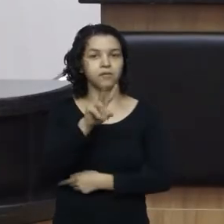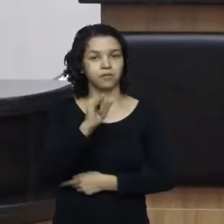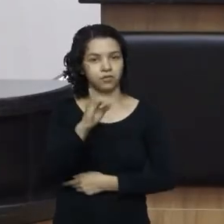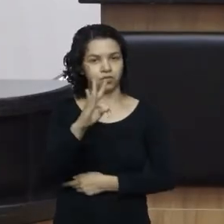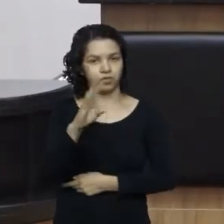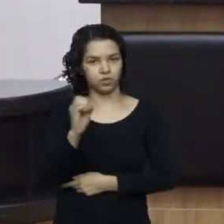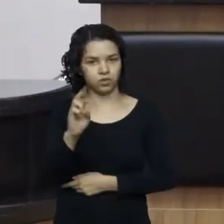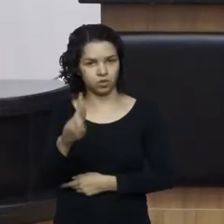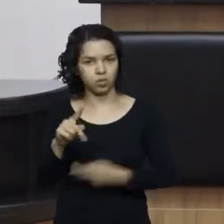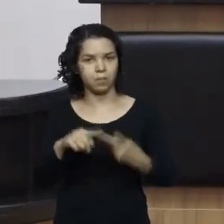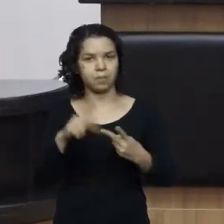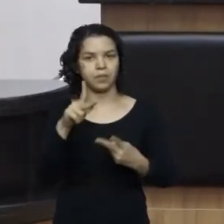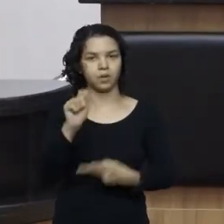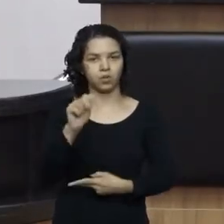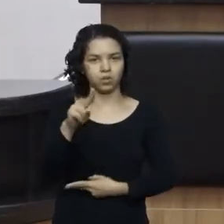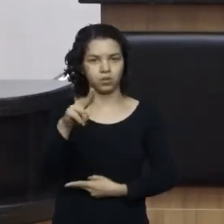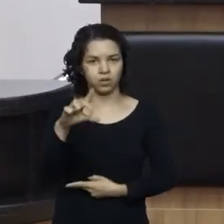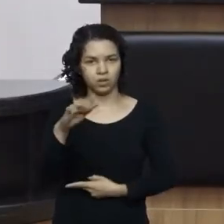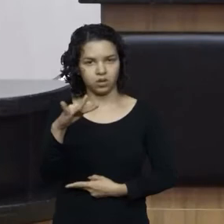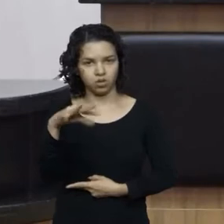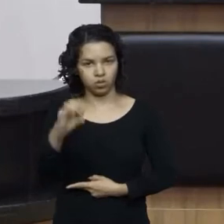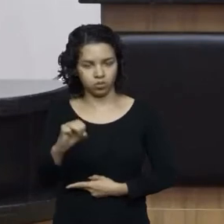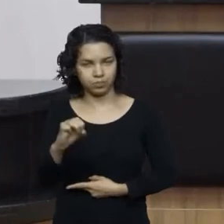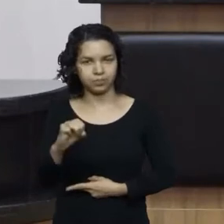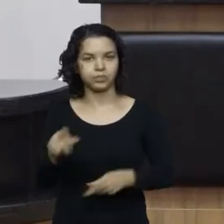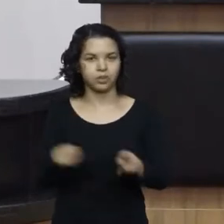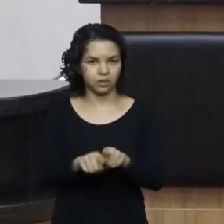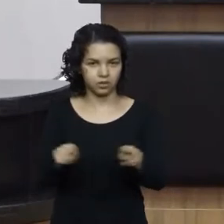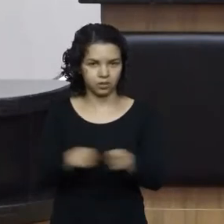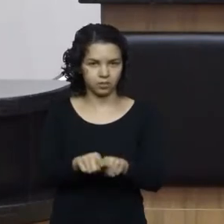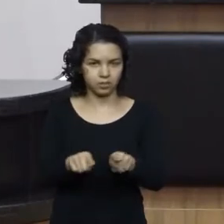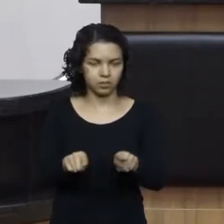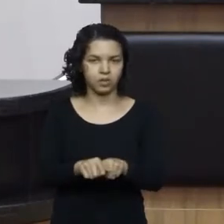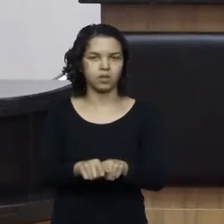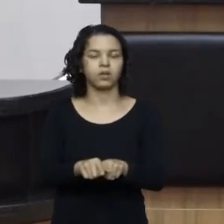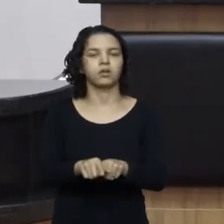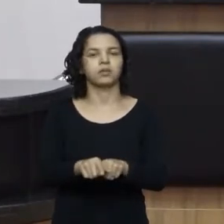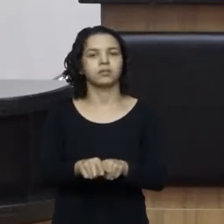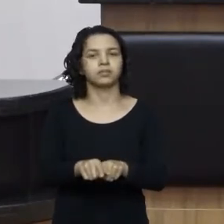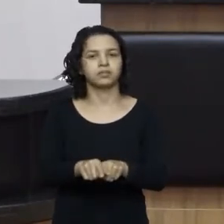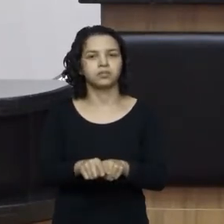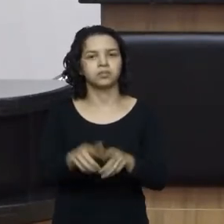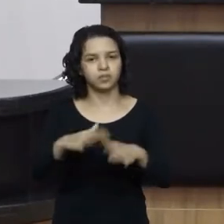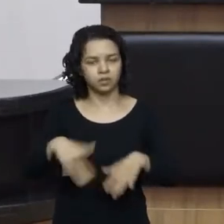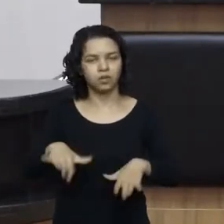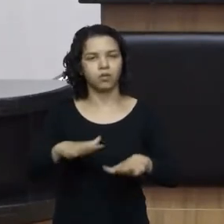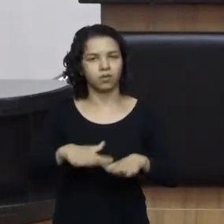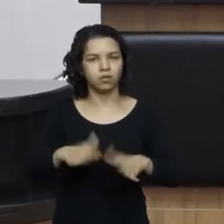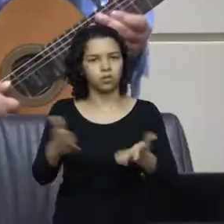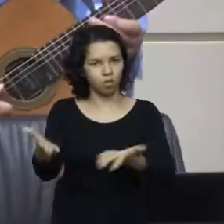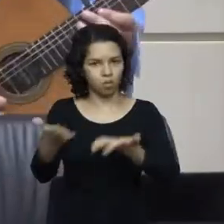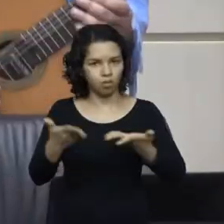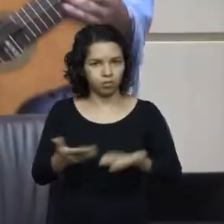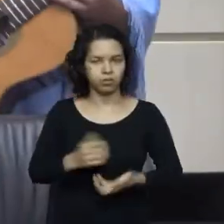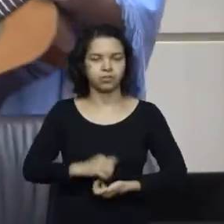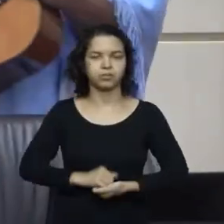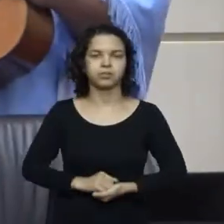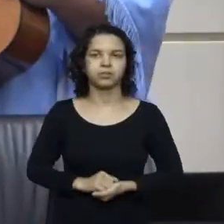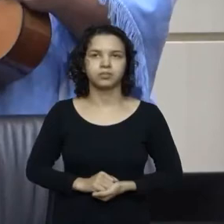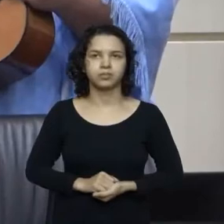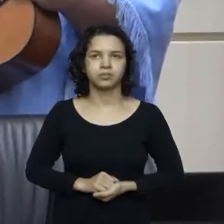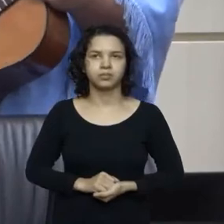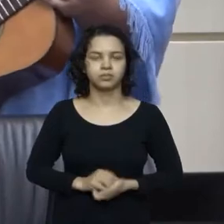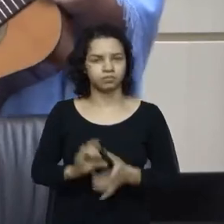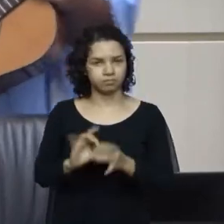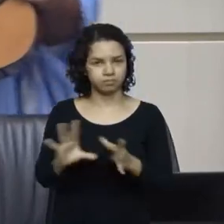do Paulinho Guazelli agora, também como parte do convite para a festa. Se estejam à